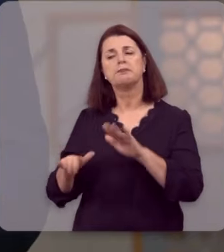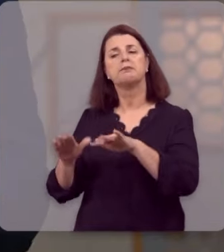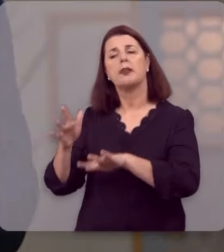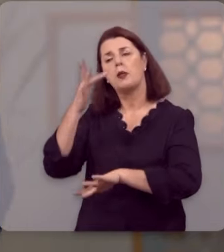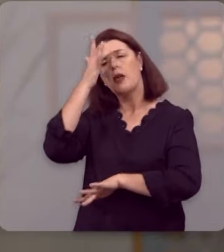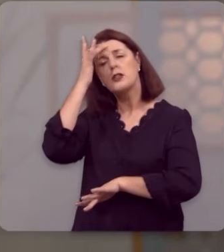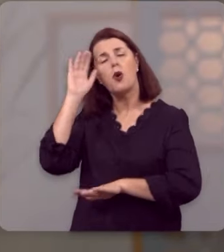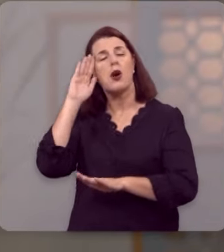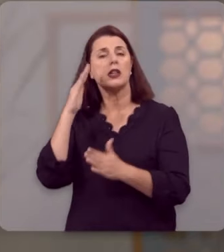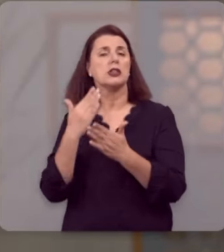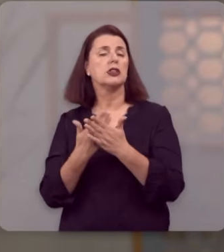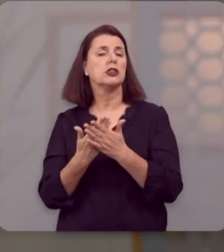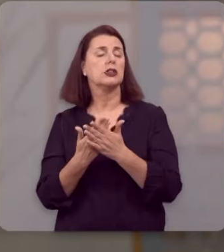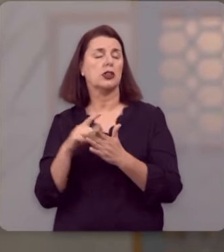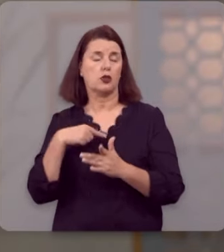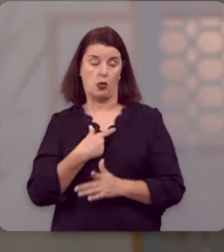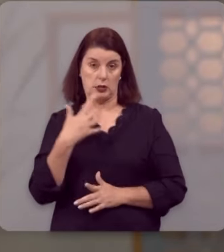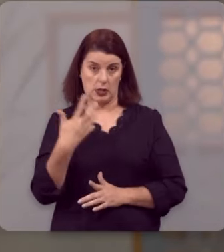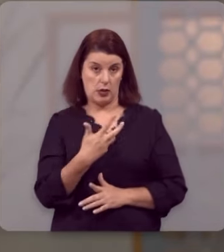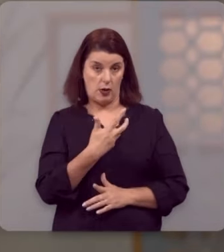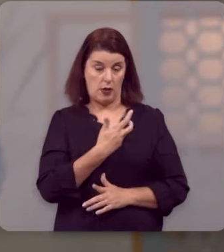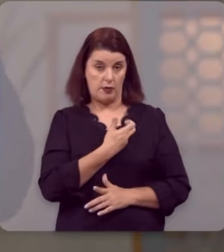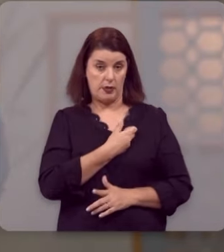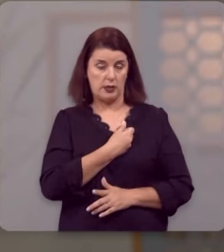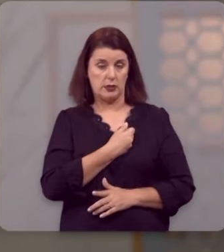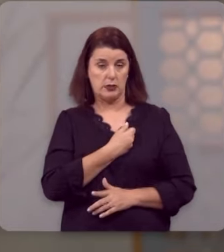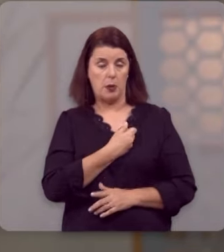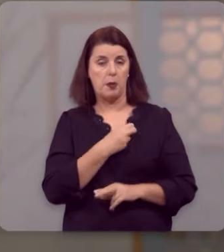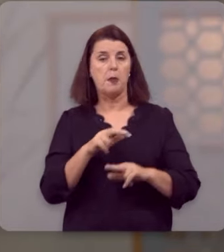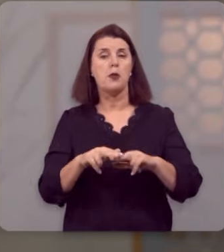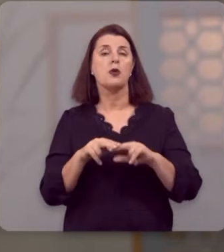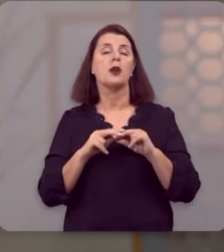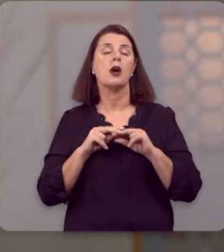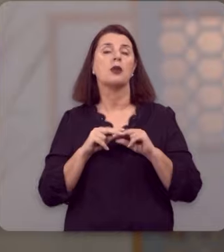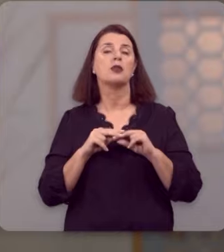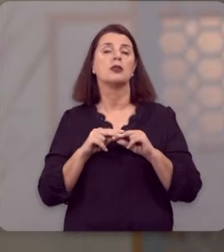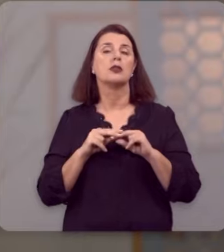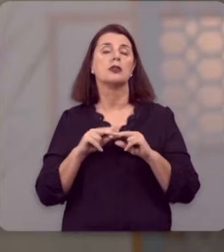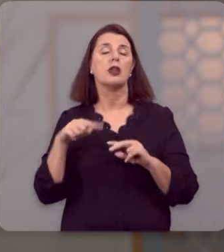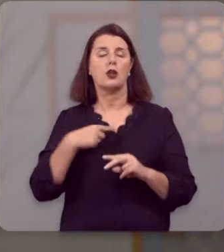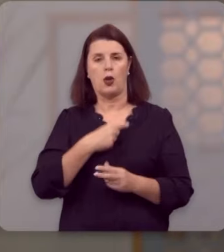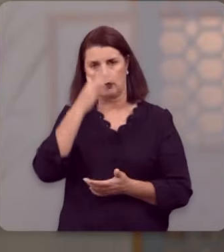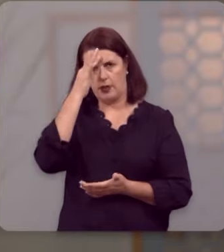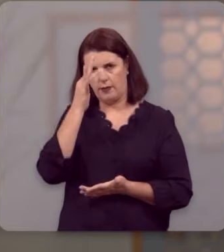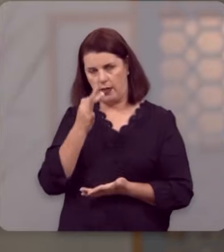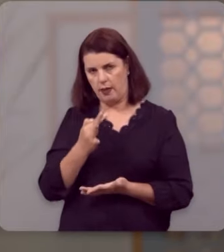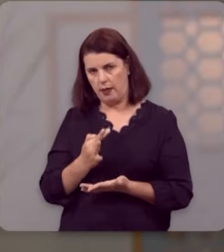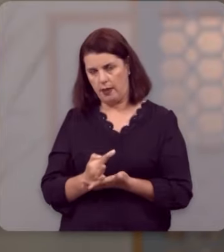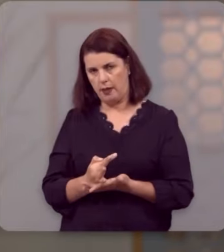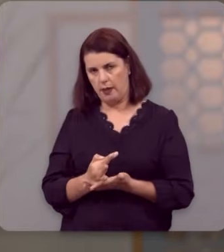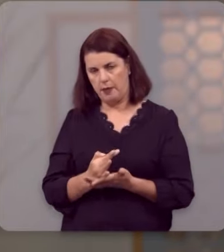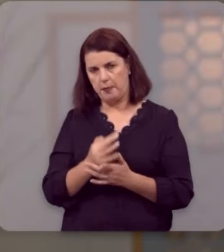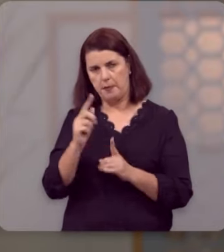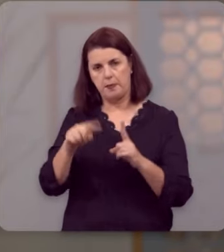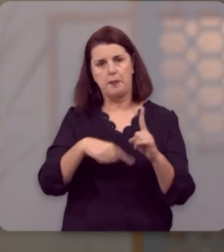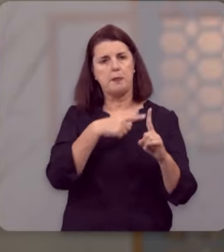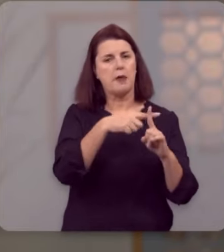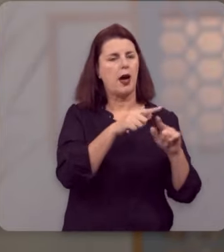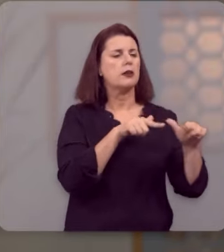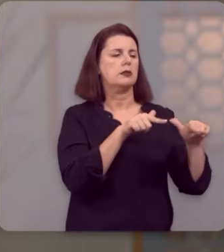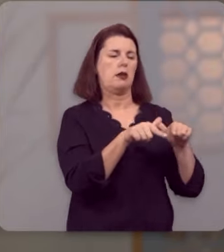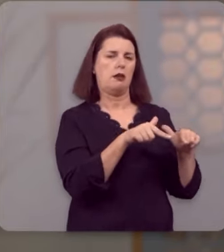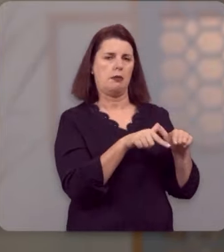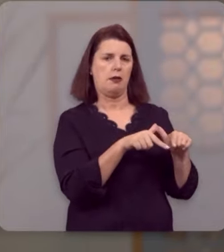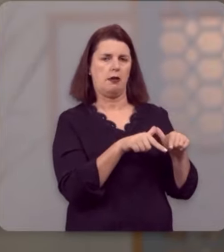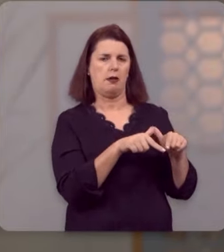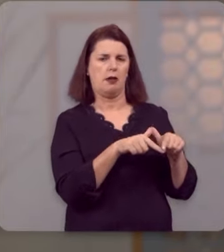Outros acreditam que a nossa salvação é resultado da nossa fé mais as